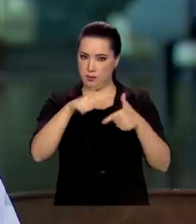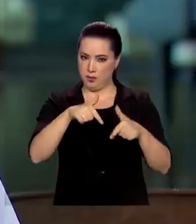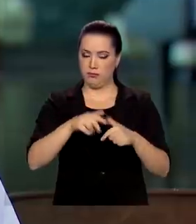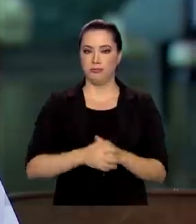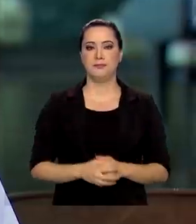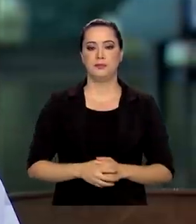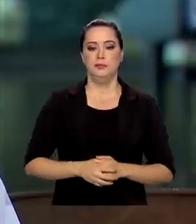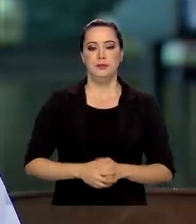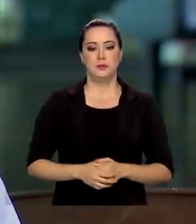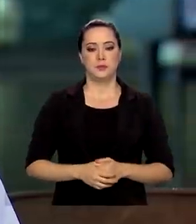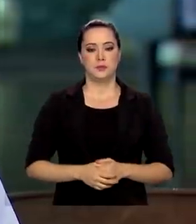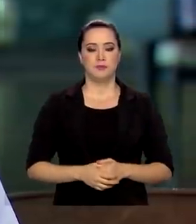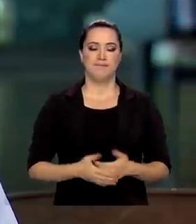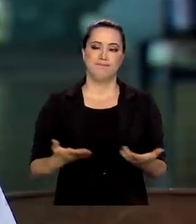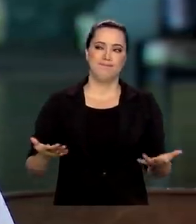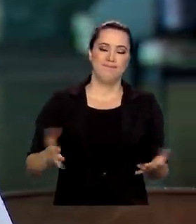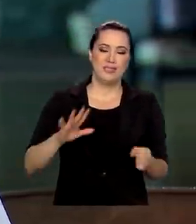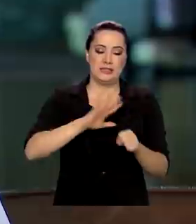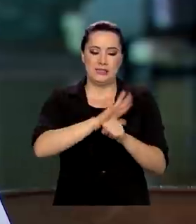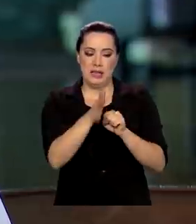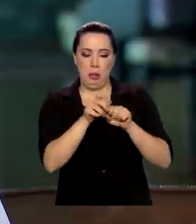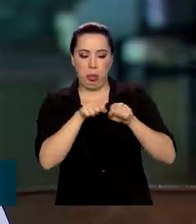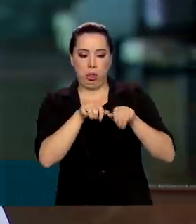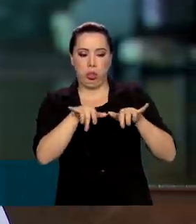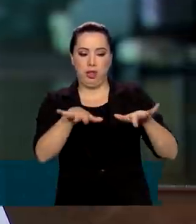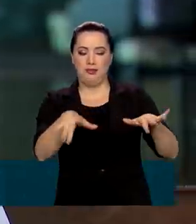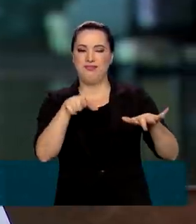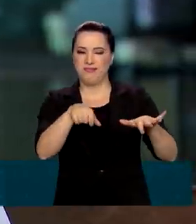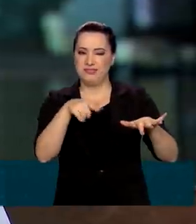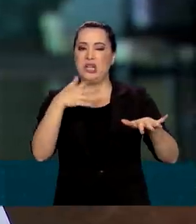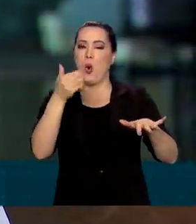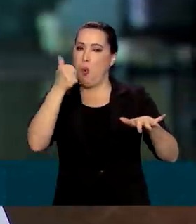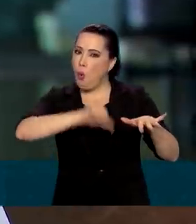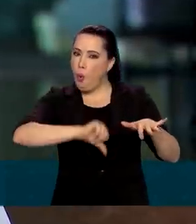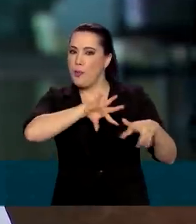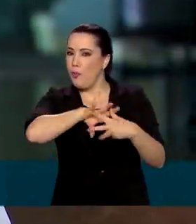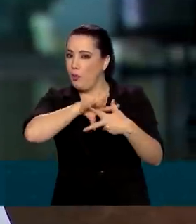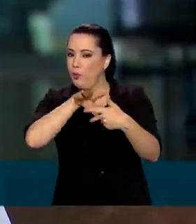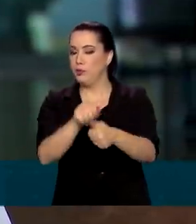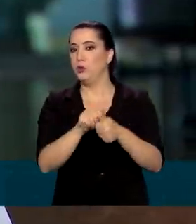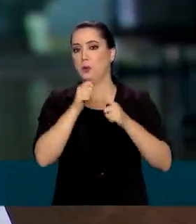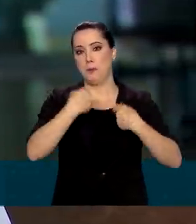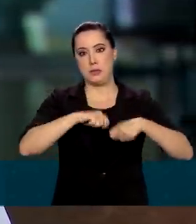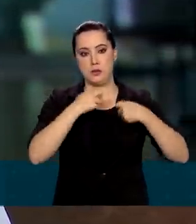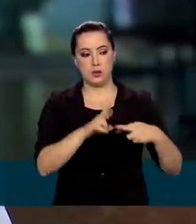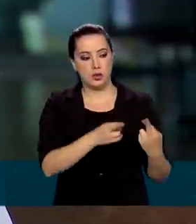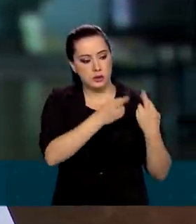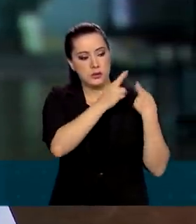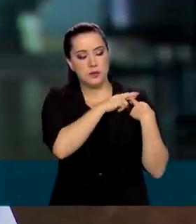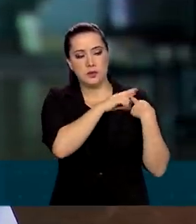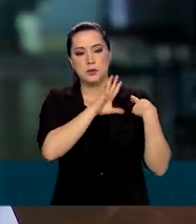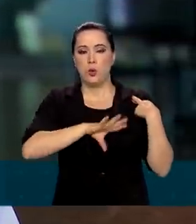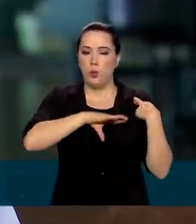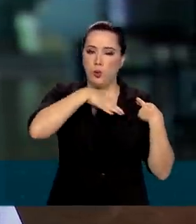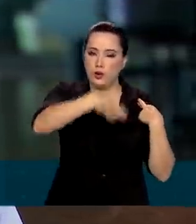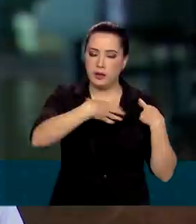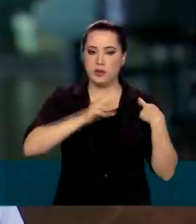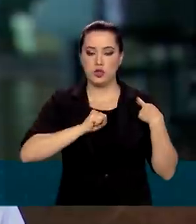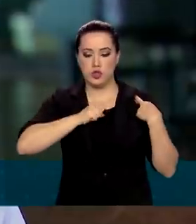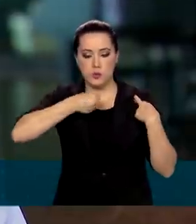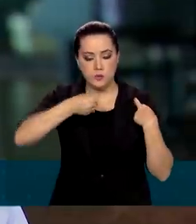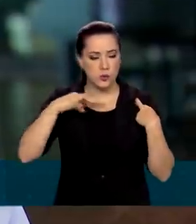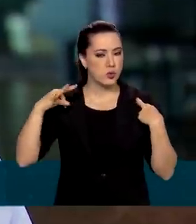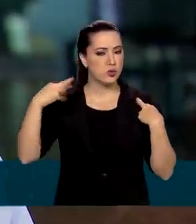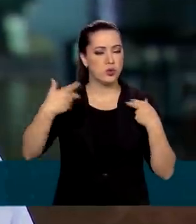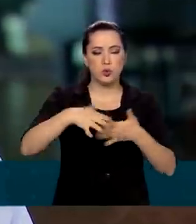Essa pandemia que impactou o planeta exigiu responsabilidade, coragem e esforço de todos os líderes